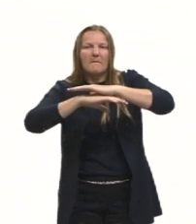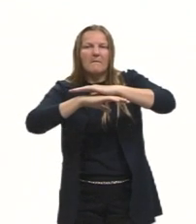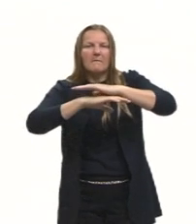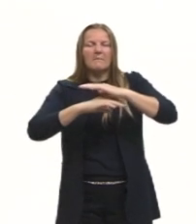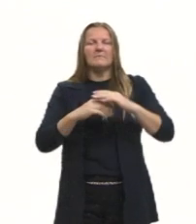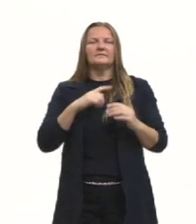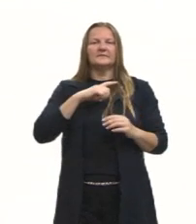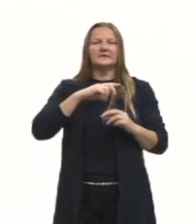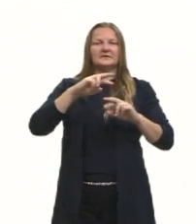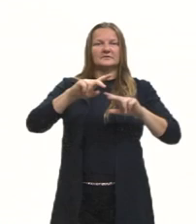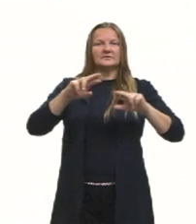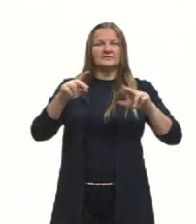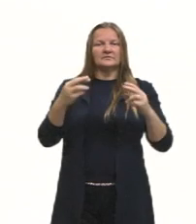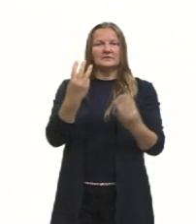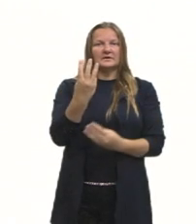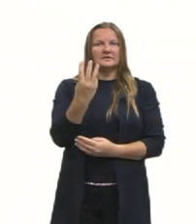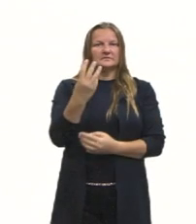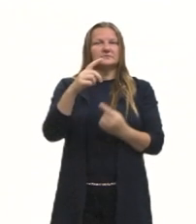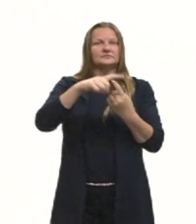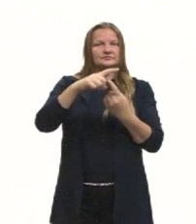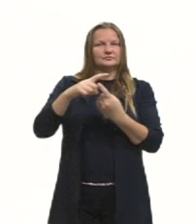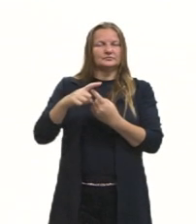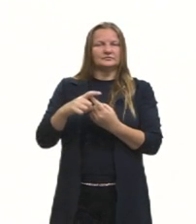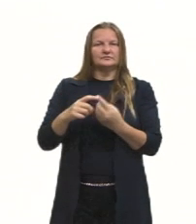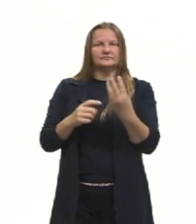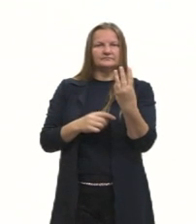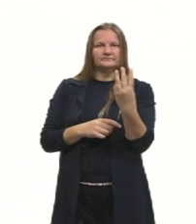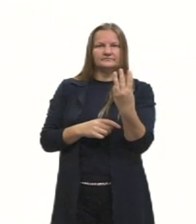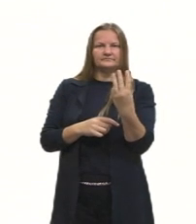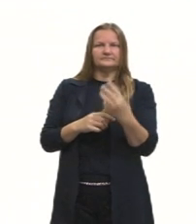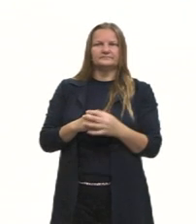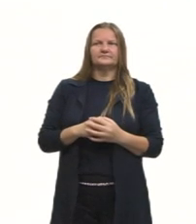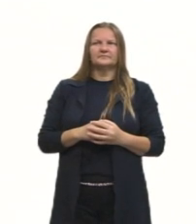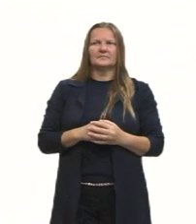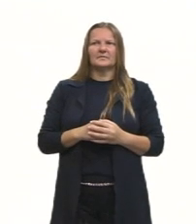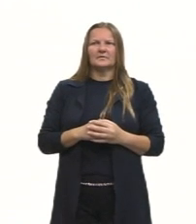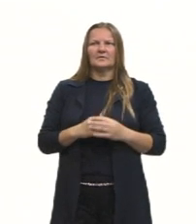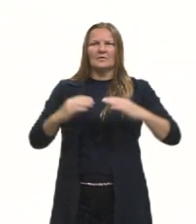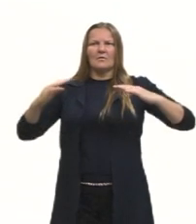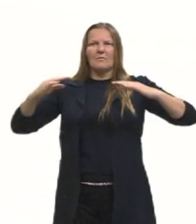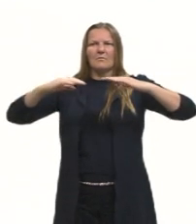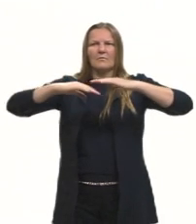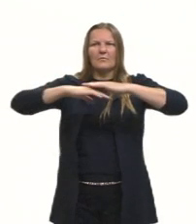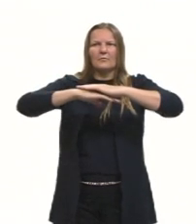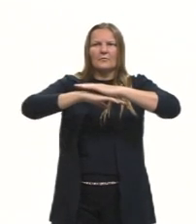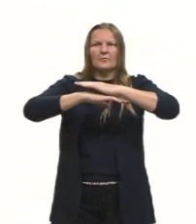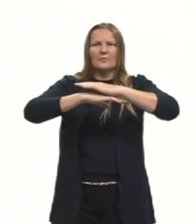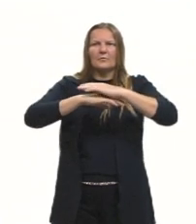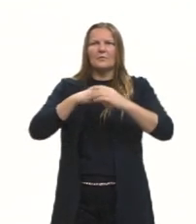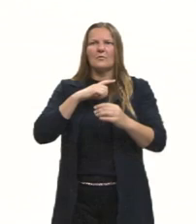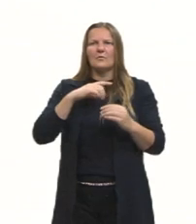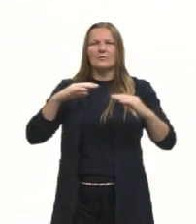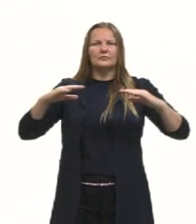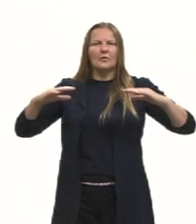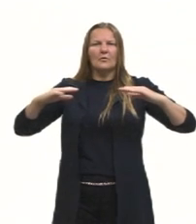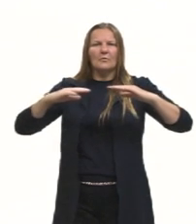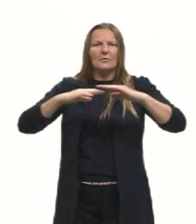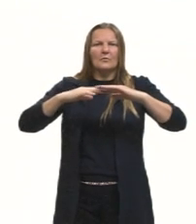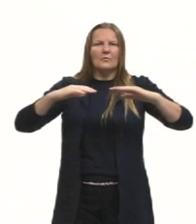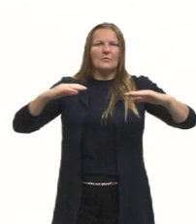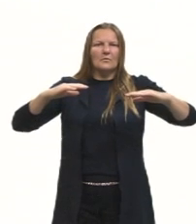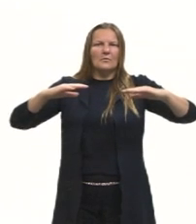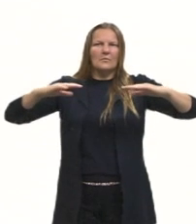convergente e transformante. Ele está falando basicamente da convergente, placa se aproximando, uma